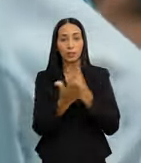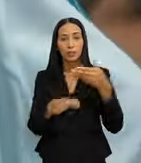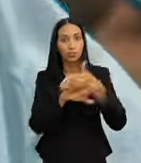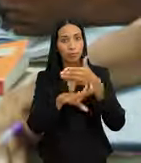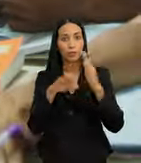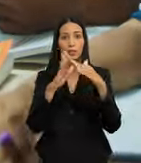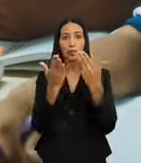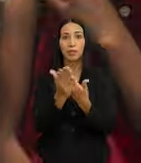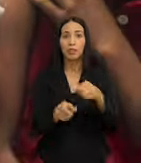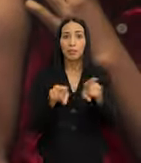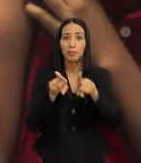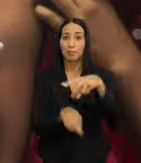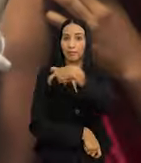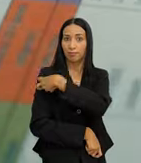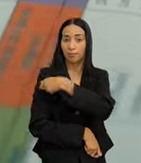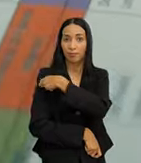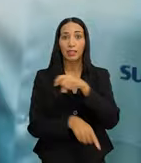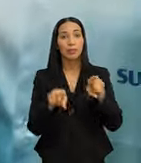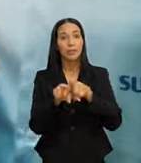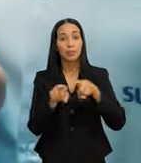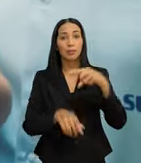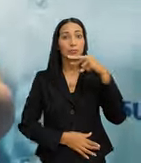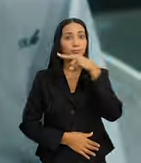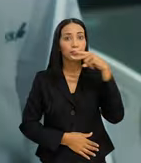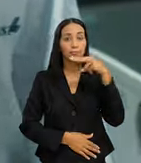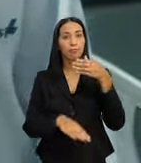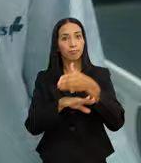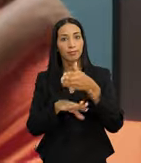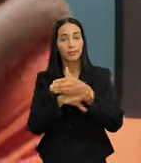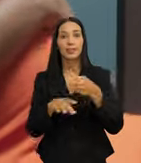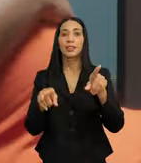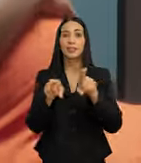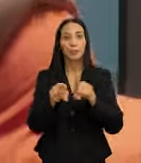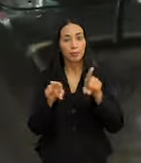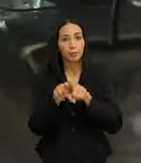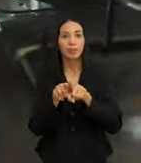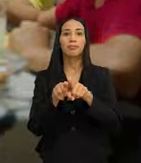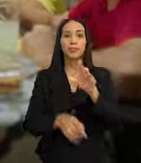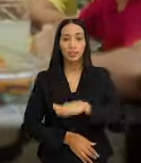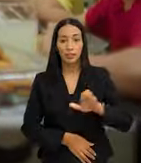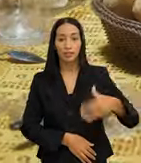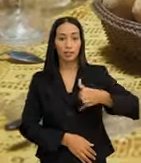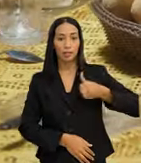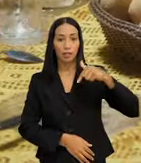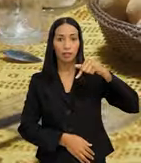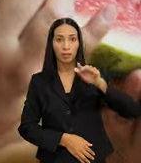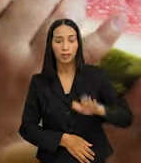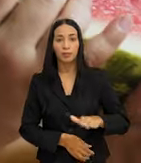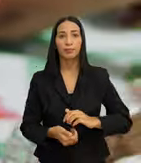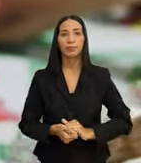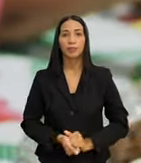frequentando a escola. Atualize a caderneta de vacinação e realize o acompanhamento pré-natal e nutricional das crianças